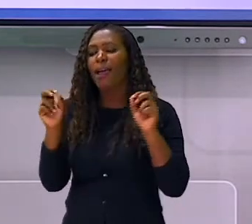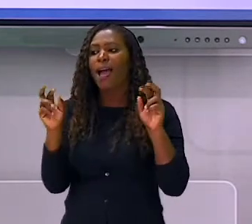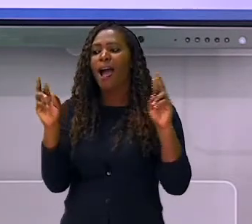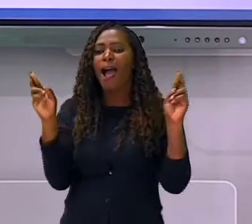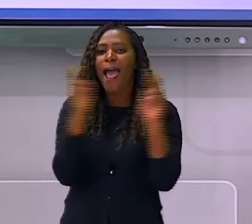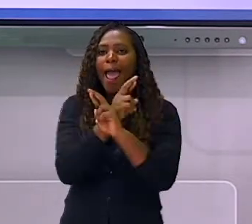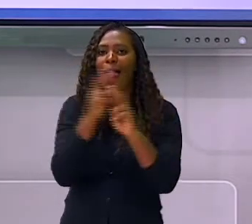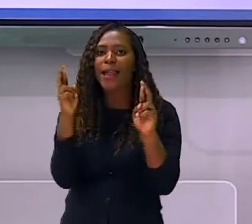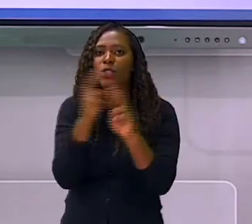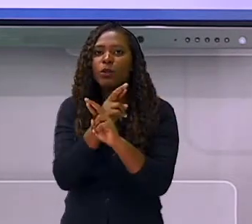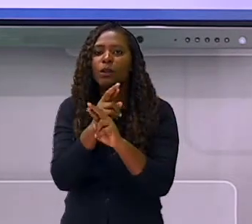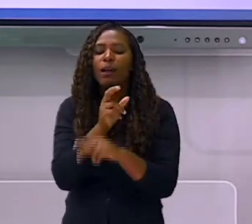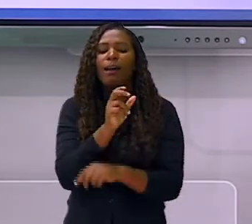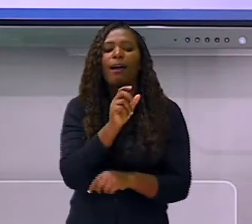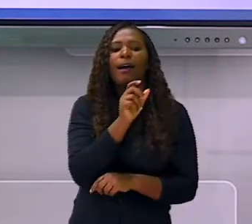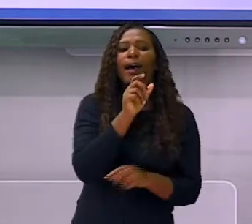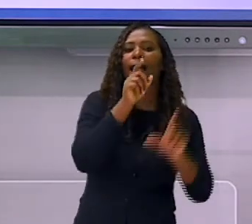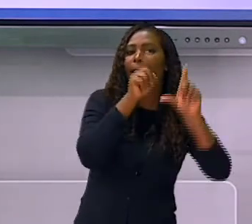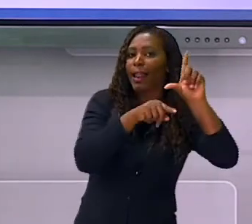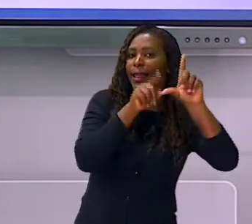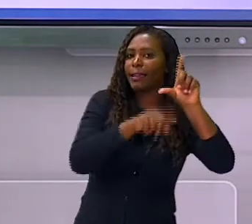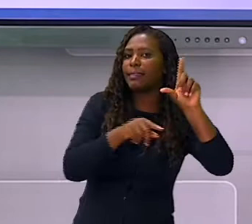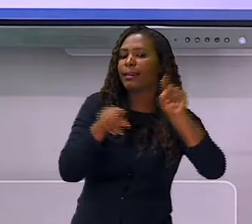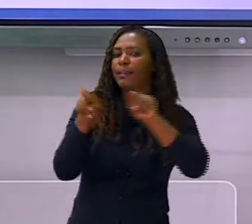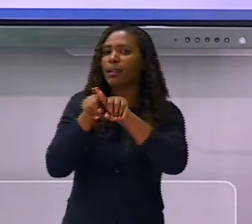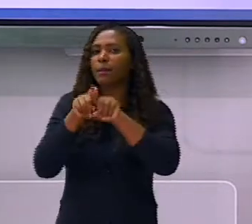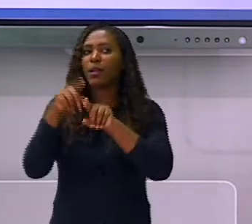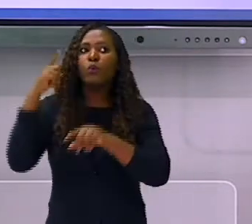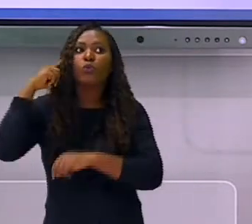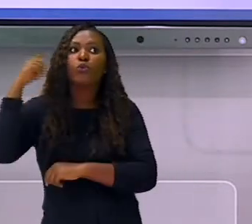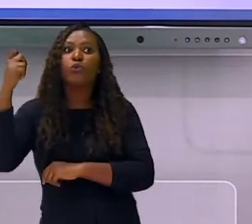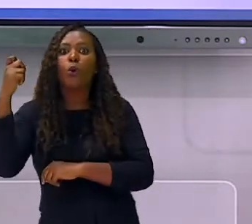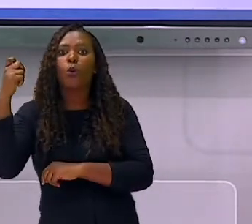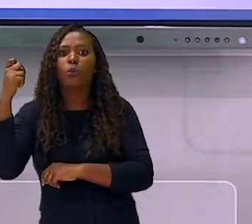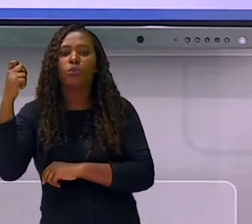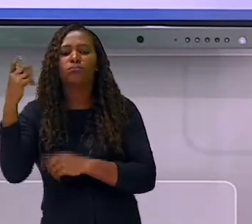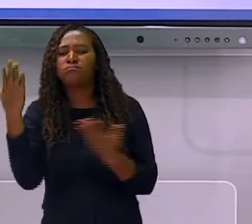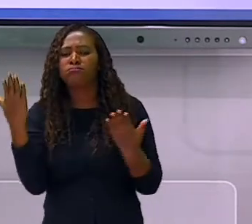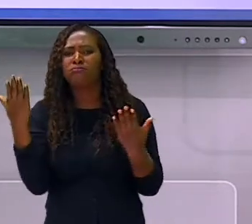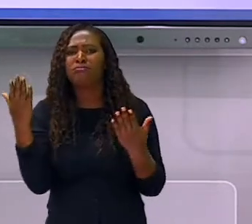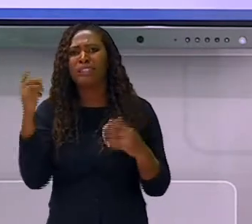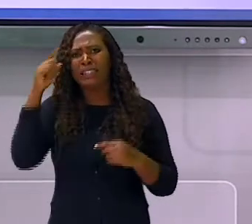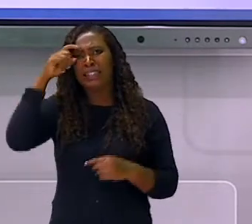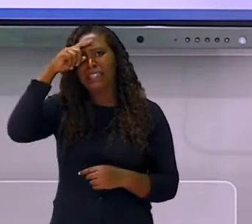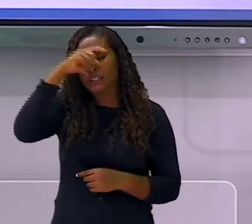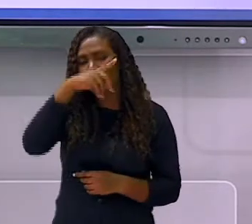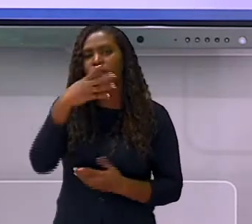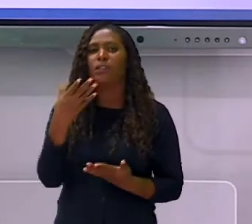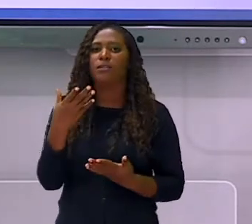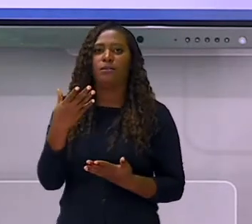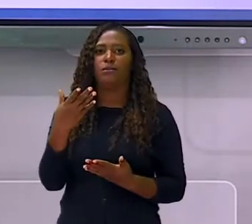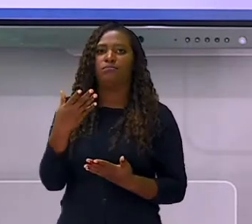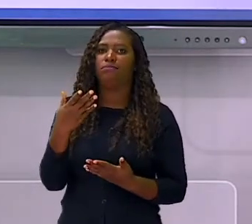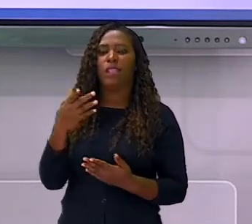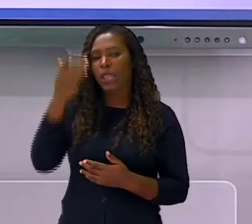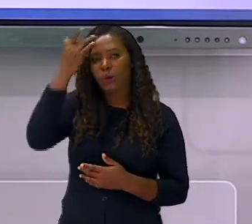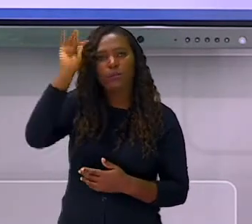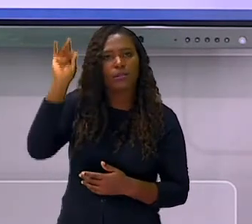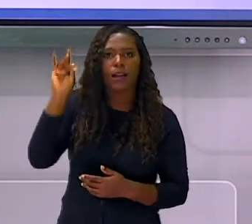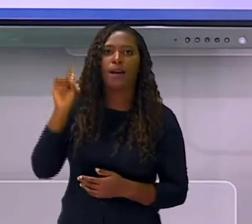com os sons que elas representam. Eles invertem a sua posição dentro da palavra. Têm dificuldade em seguir